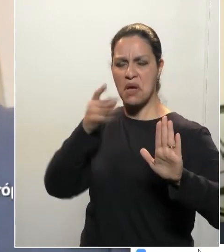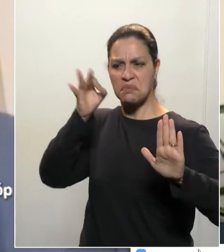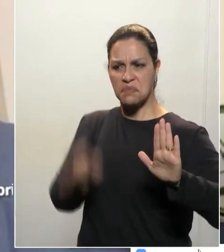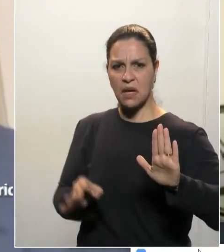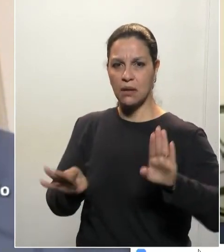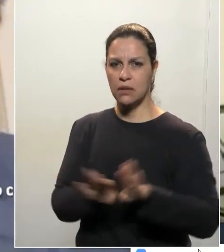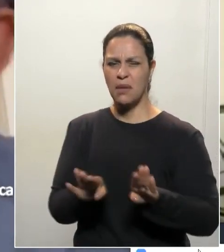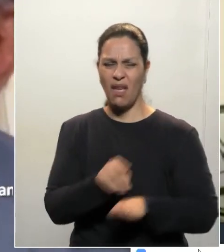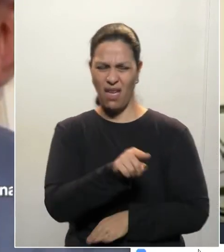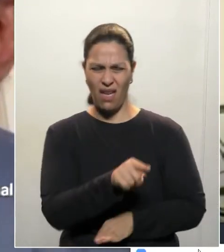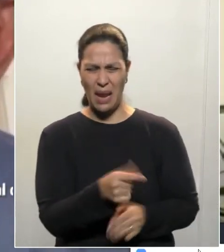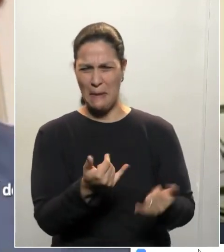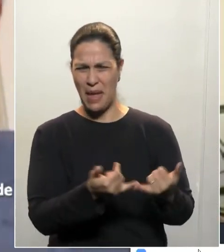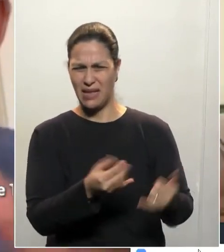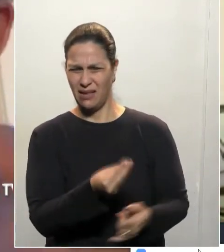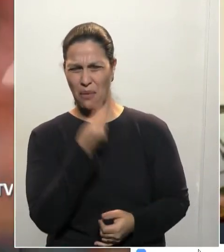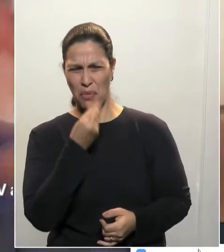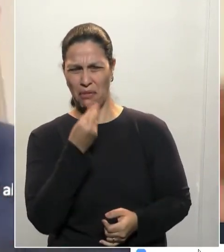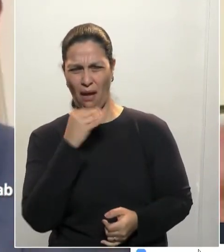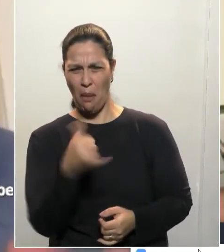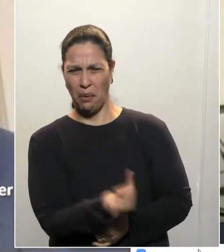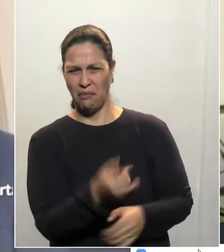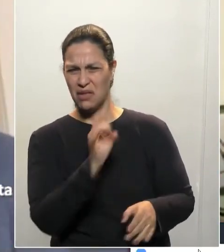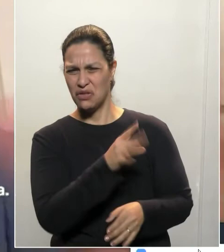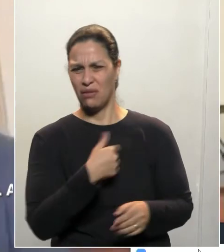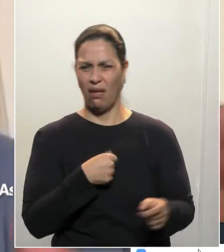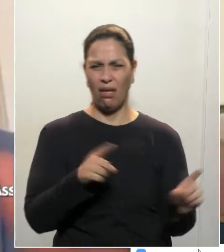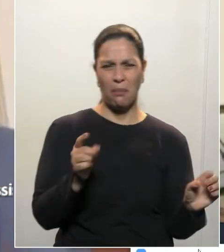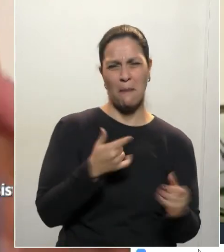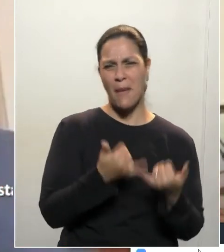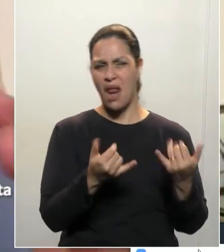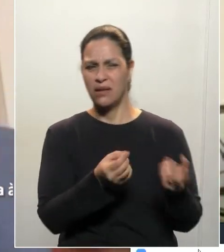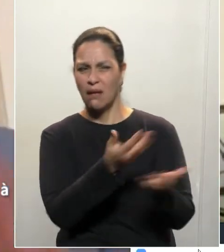passar um, aquele ali é oportunista. De vez em quando ele vem pra cá.